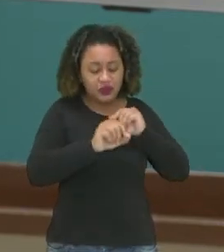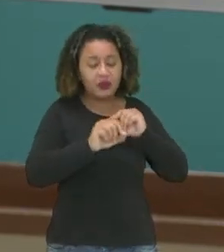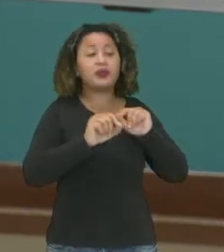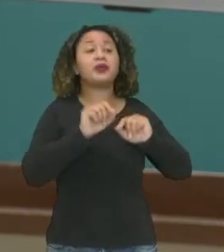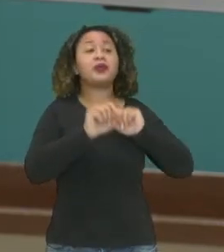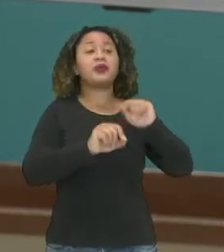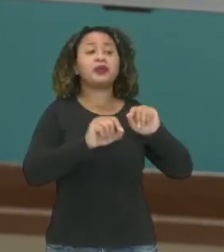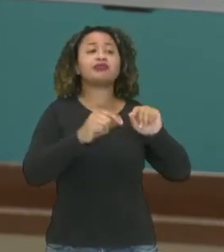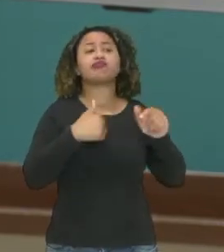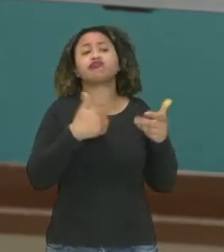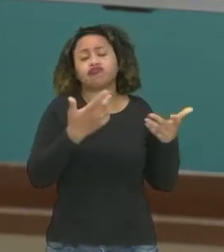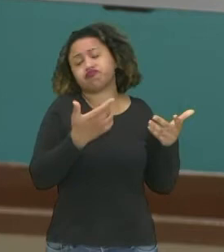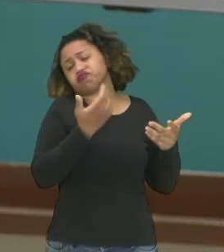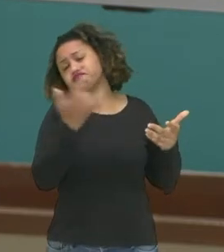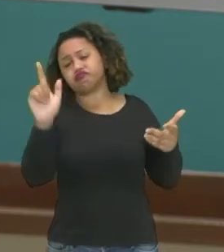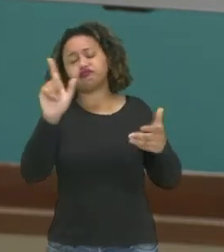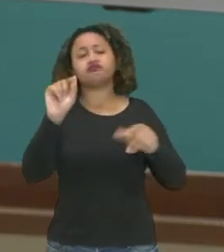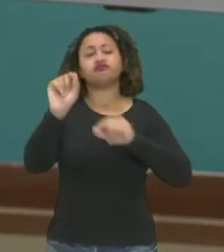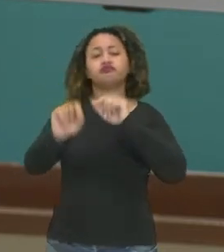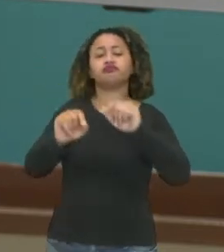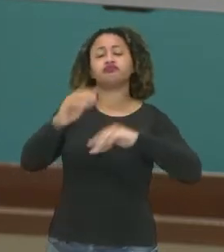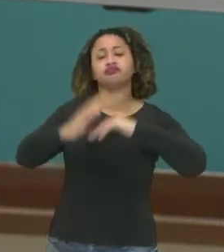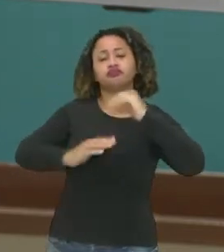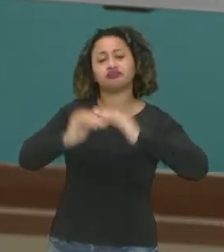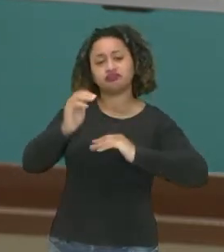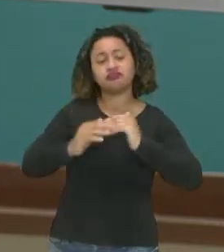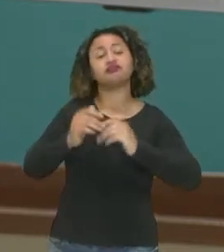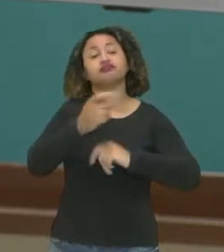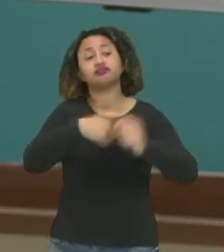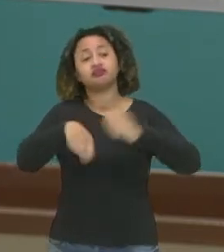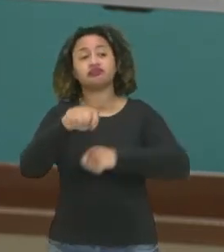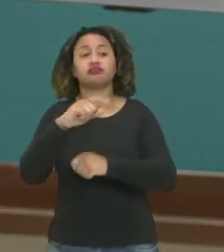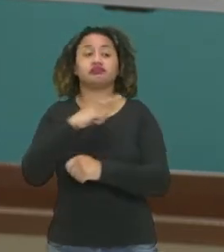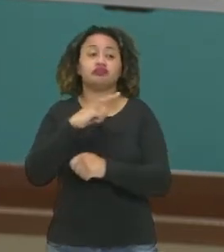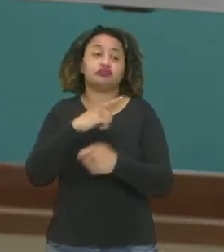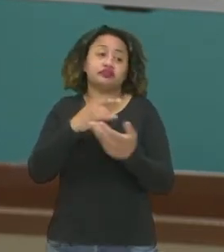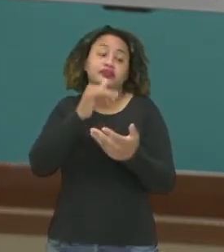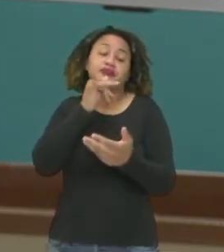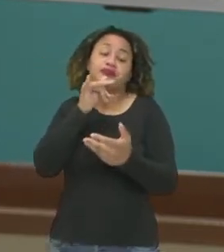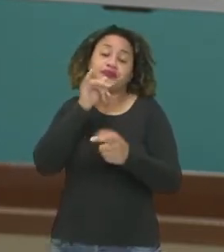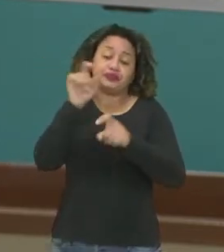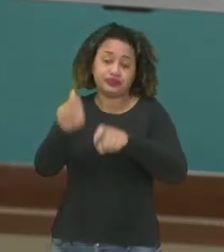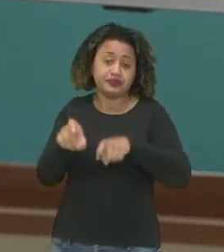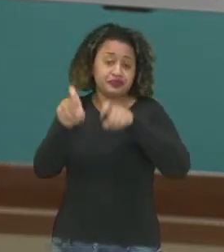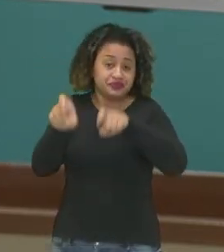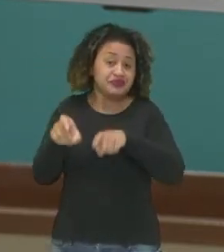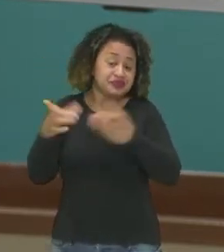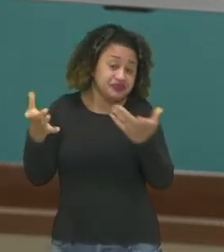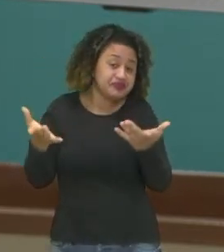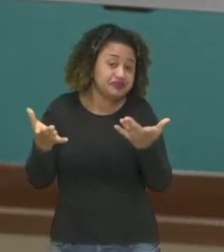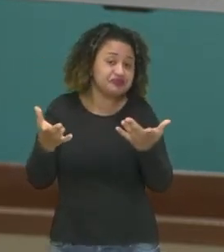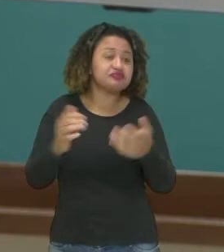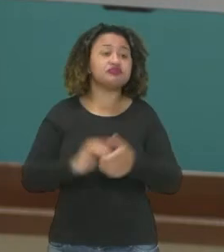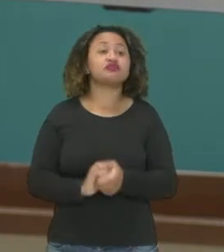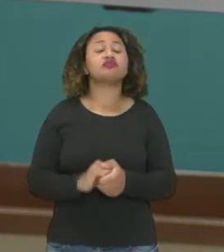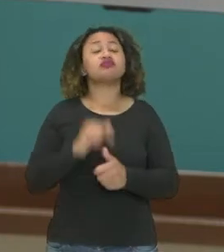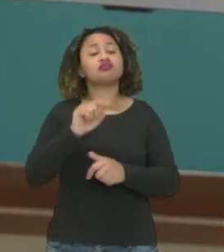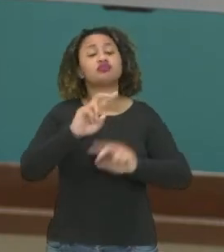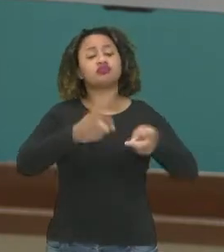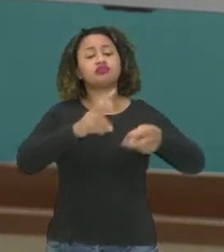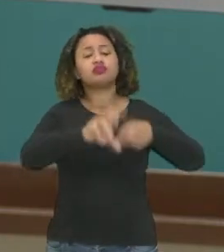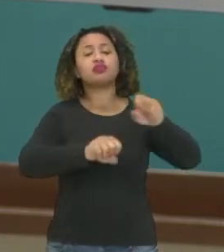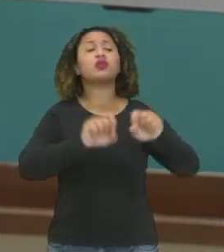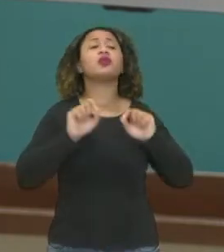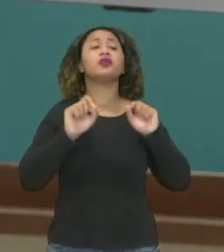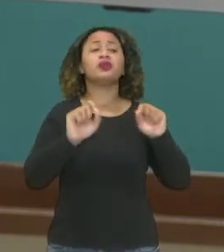outras atividades econômicas, né? Como por exemplo da agricultura. O extrativismo nada